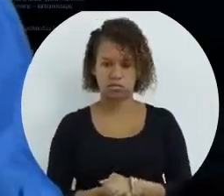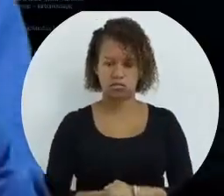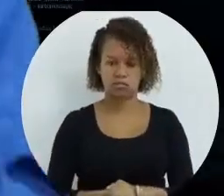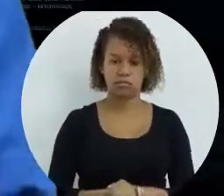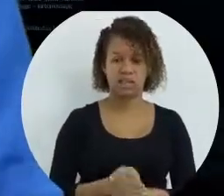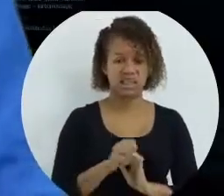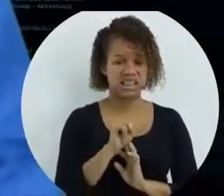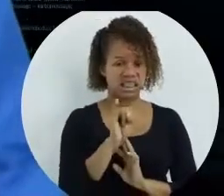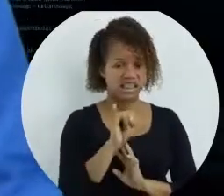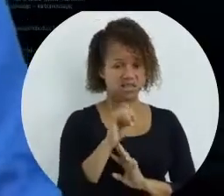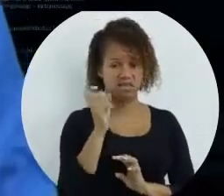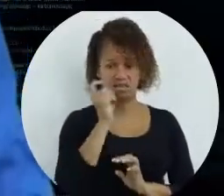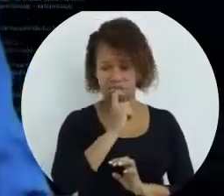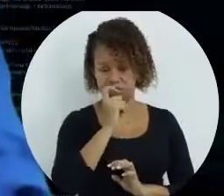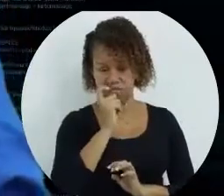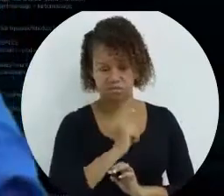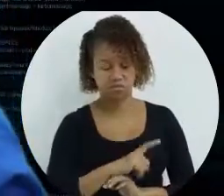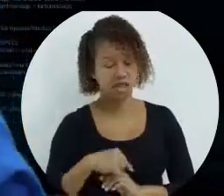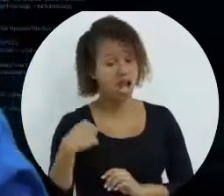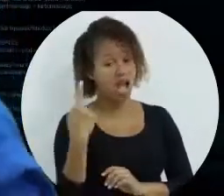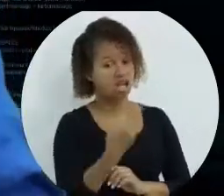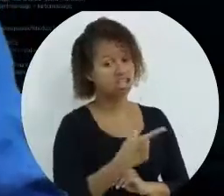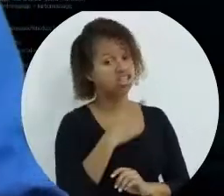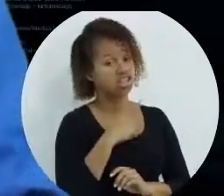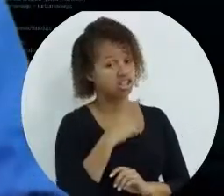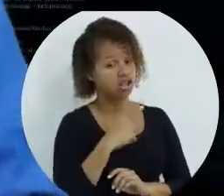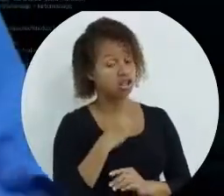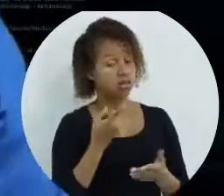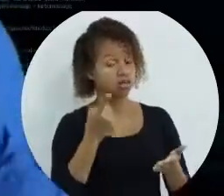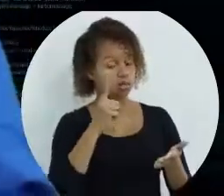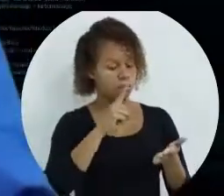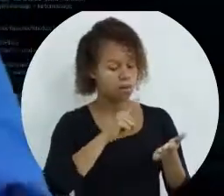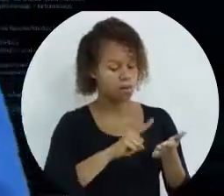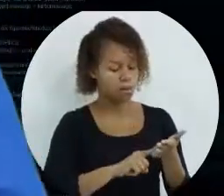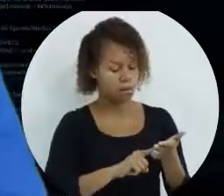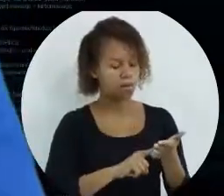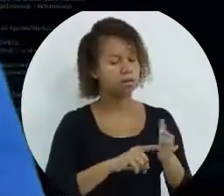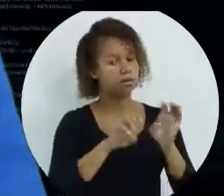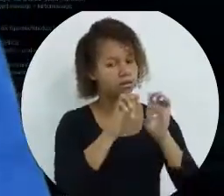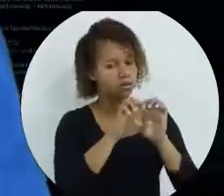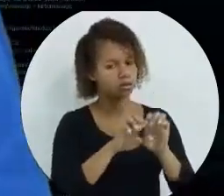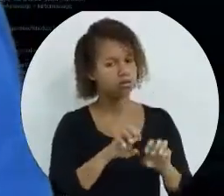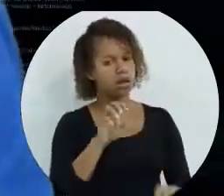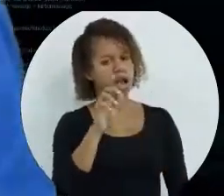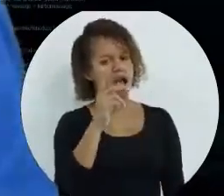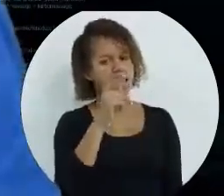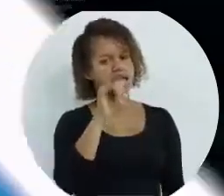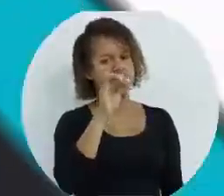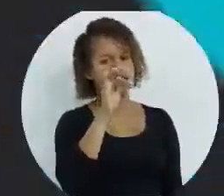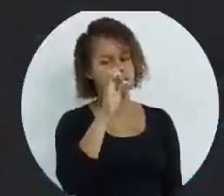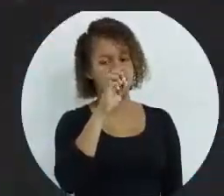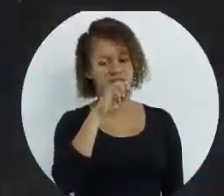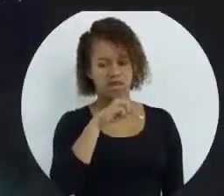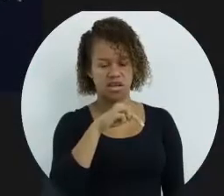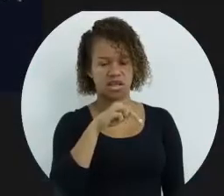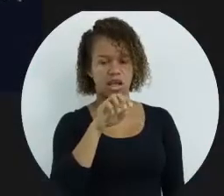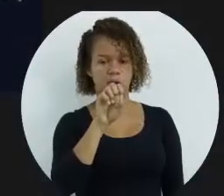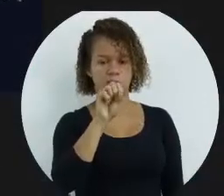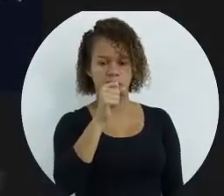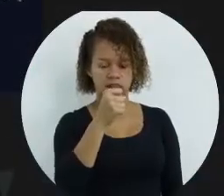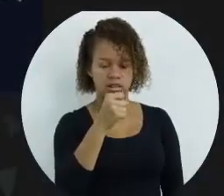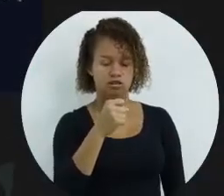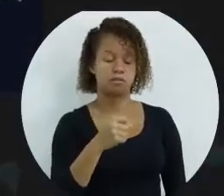Certo? Se não for, aí a gente tem esse outro comando opcional da estrutura if, que é o else. Então,